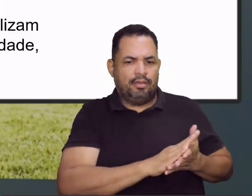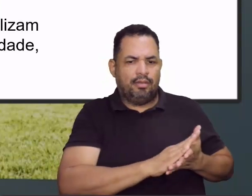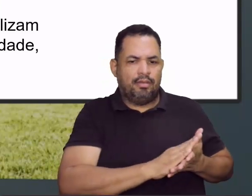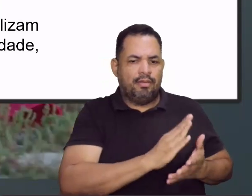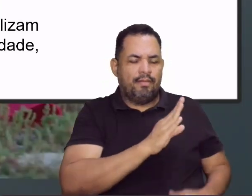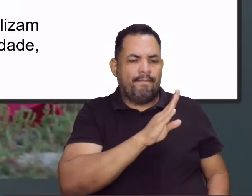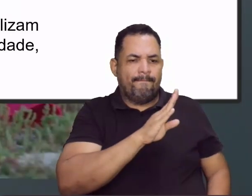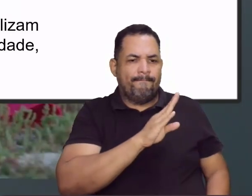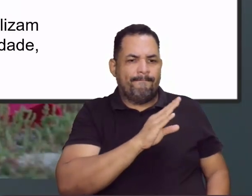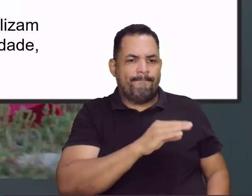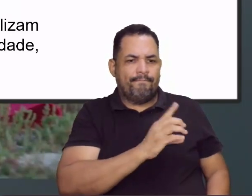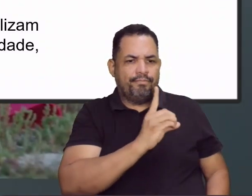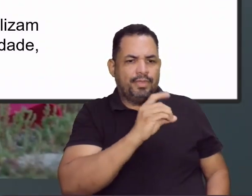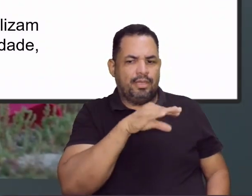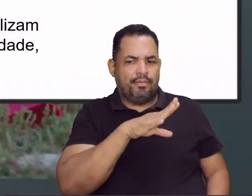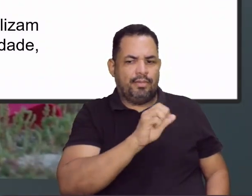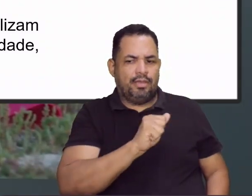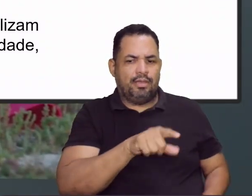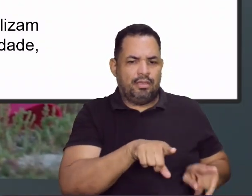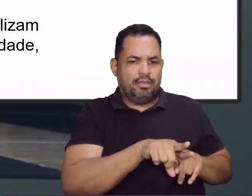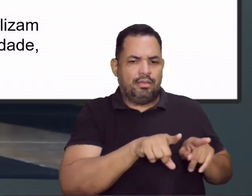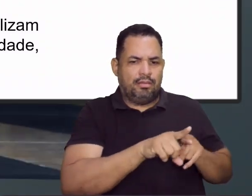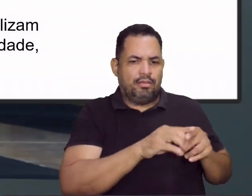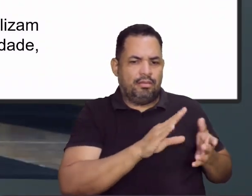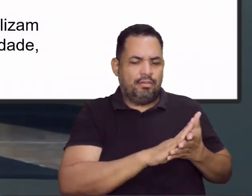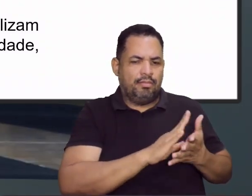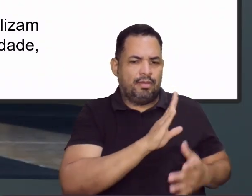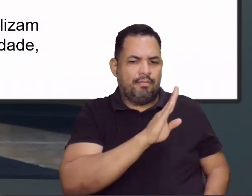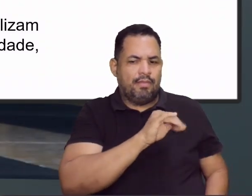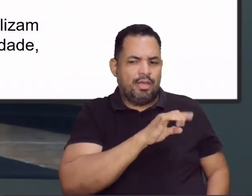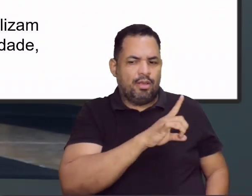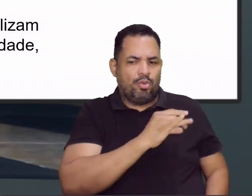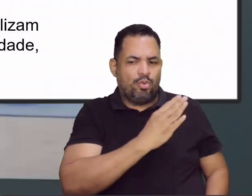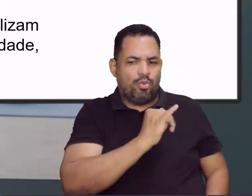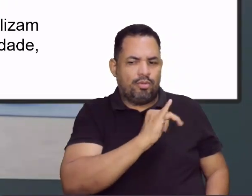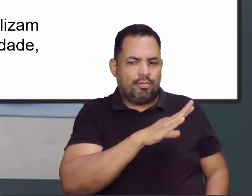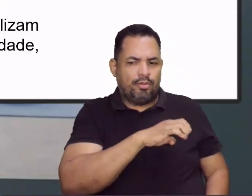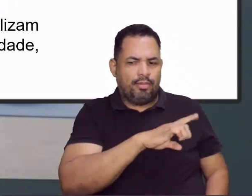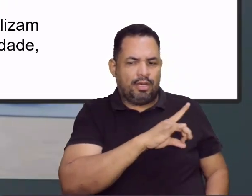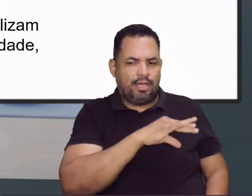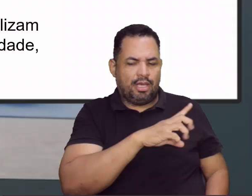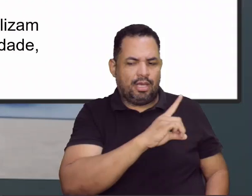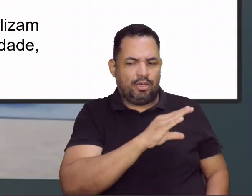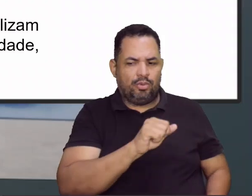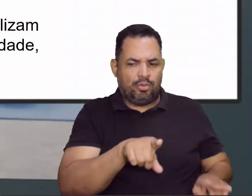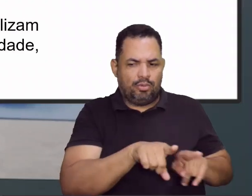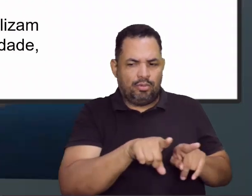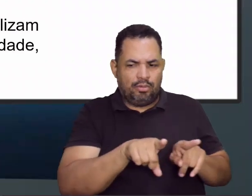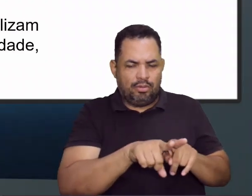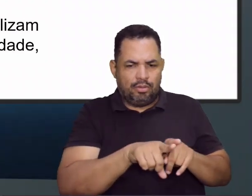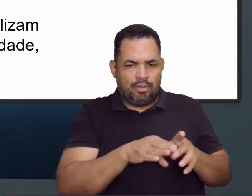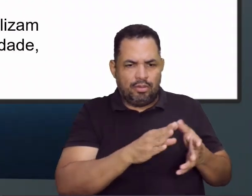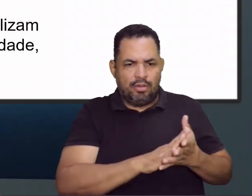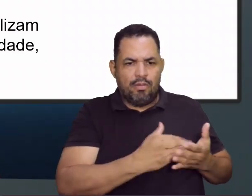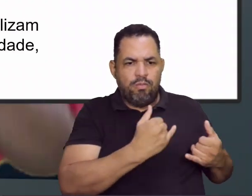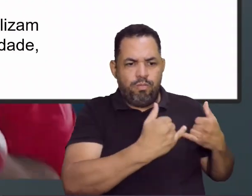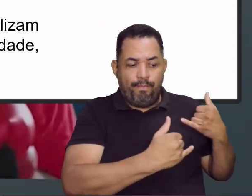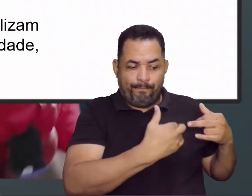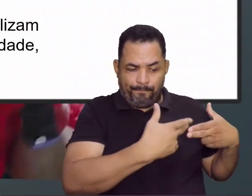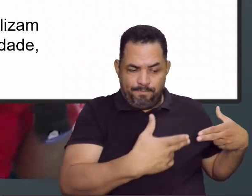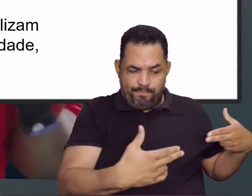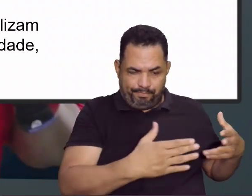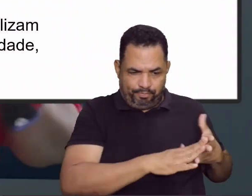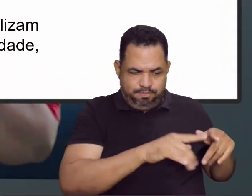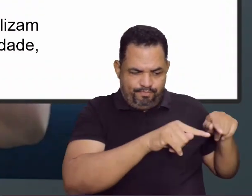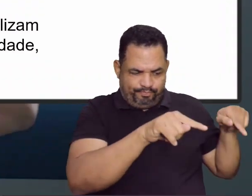imobiliário, entre tantos outros jogos aí que eu preciso de uma base. E aí, eu considero isso como um jogo de tabuleiro.